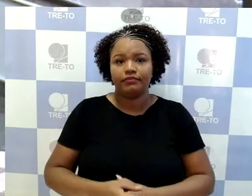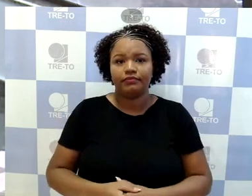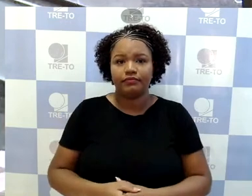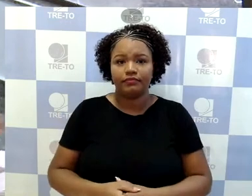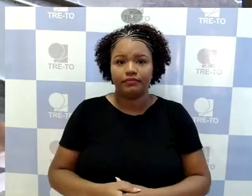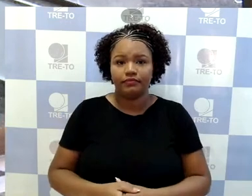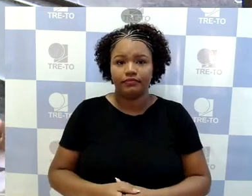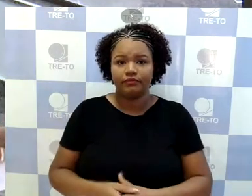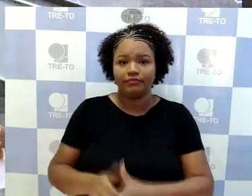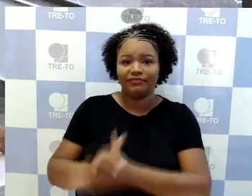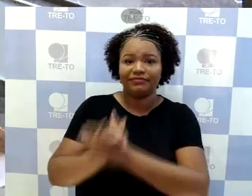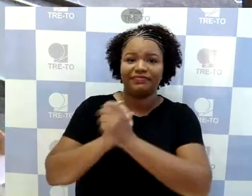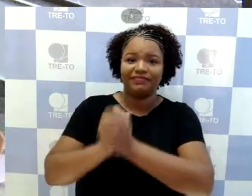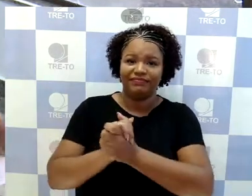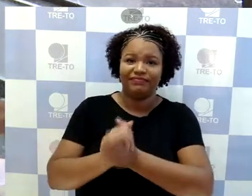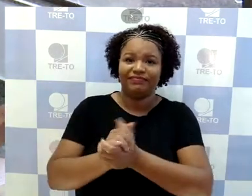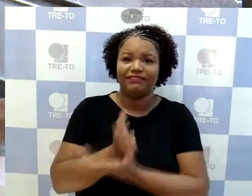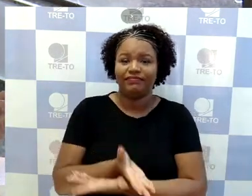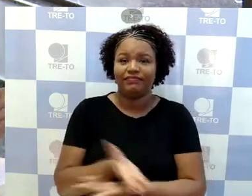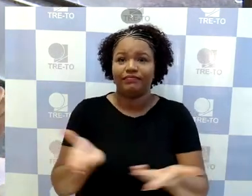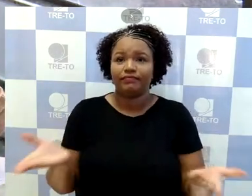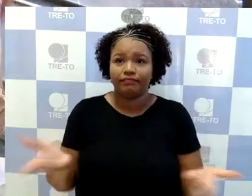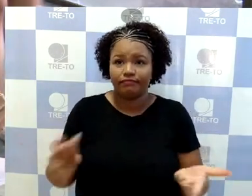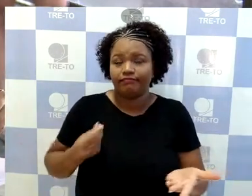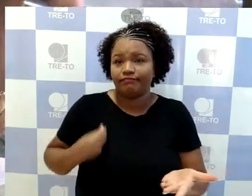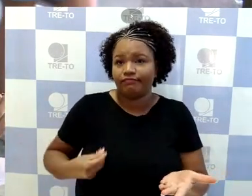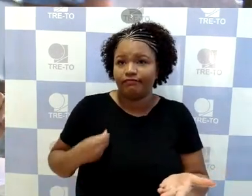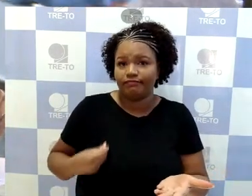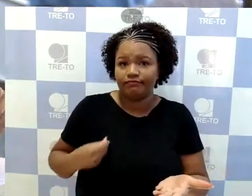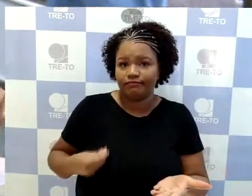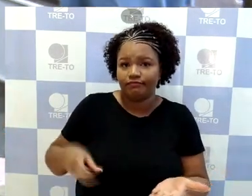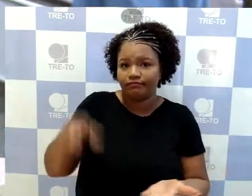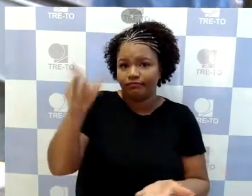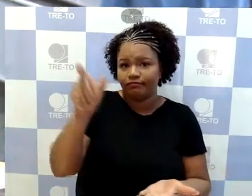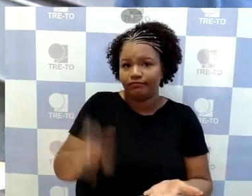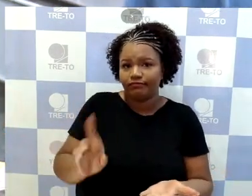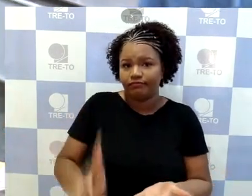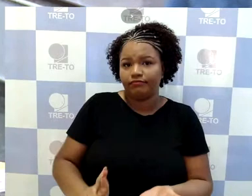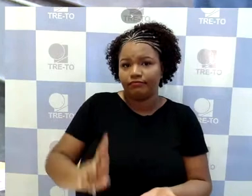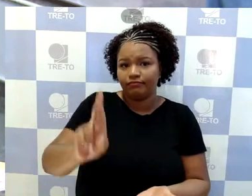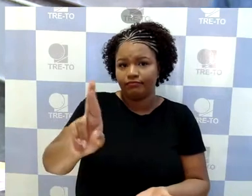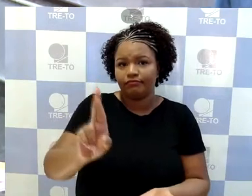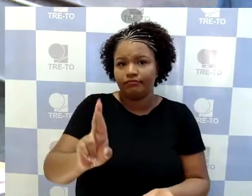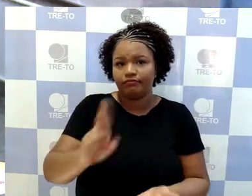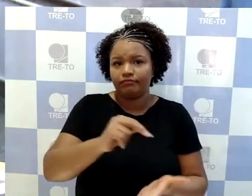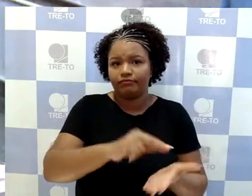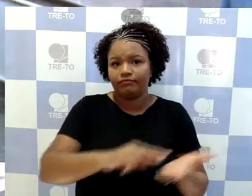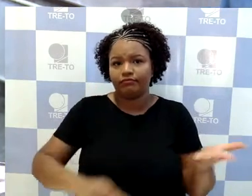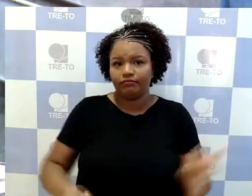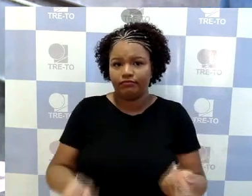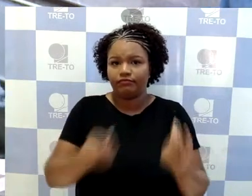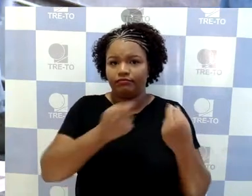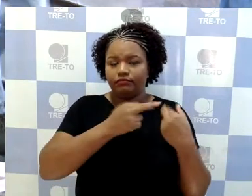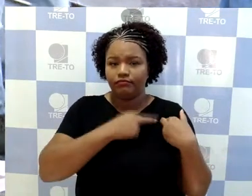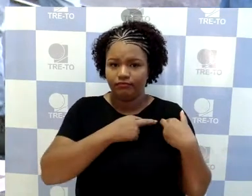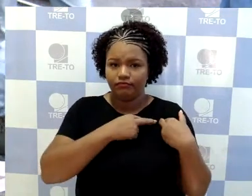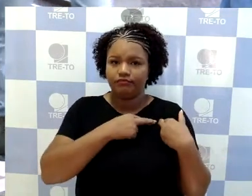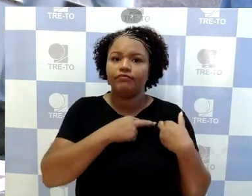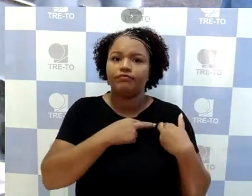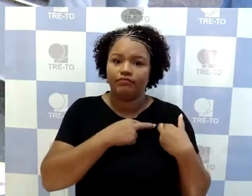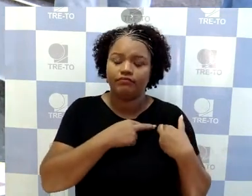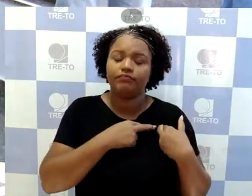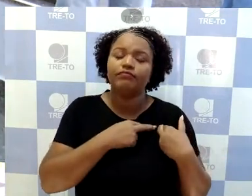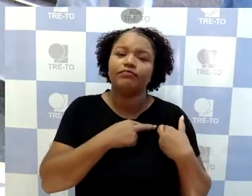Cumprimento a todos os presentes, na pessoa do relator do processo, doutor Rodrigo, colegas